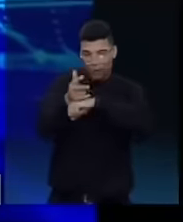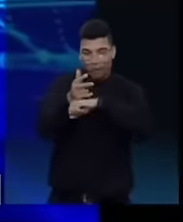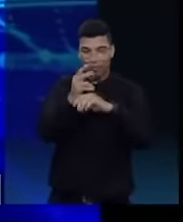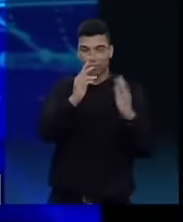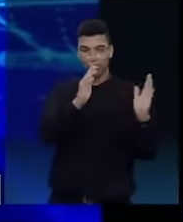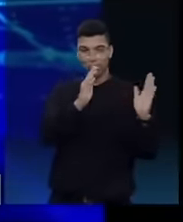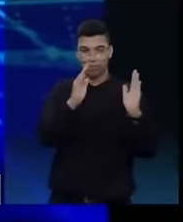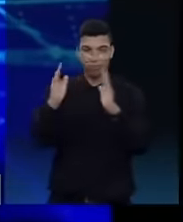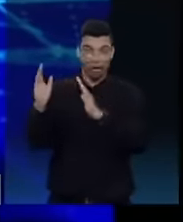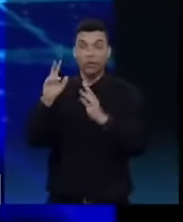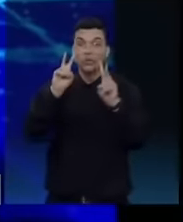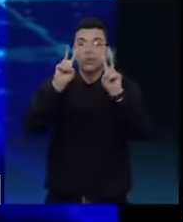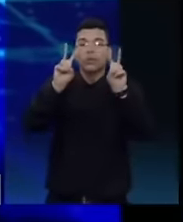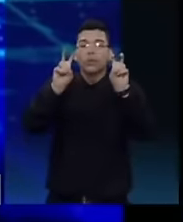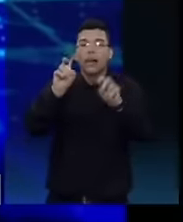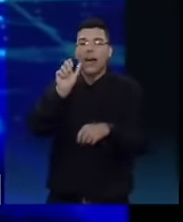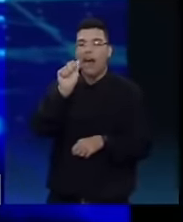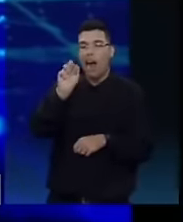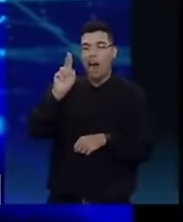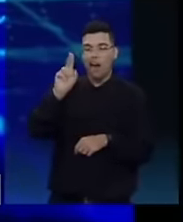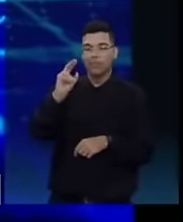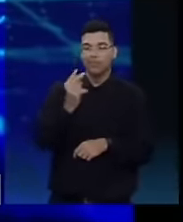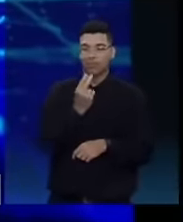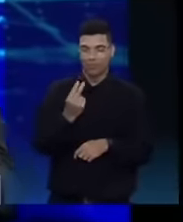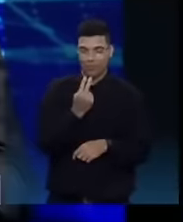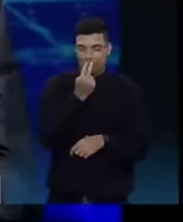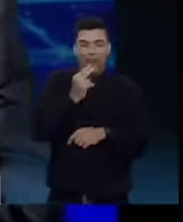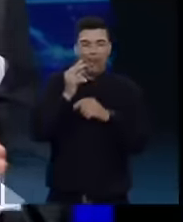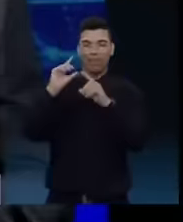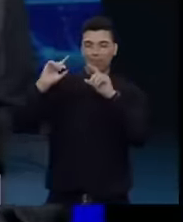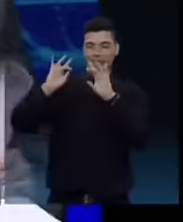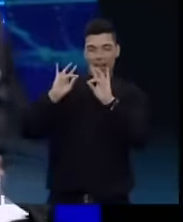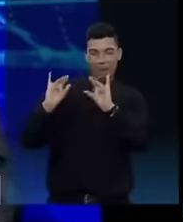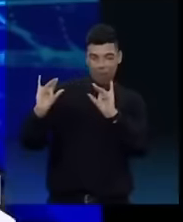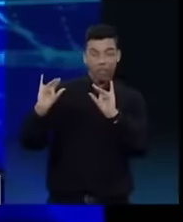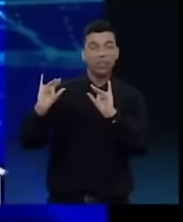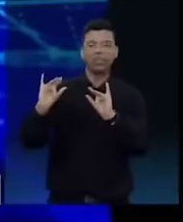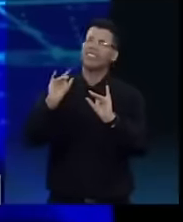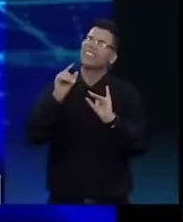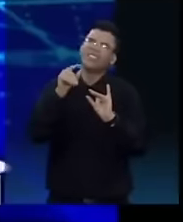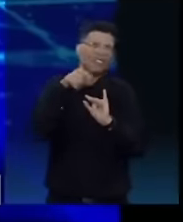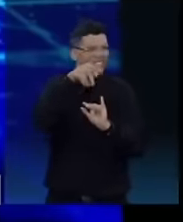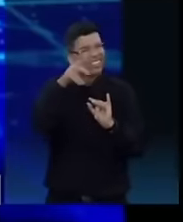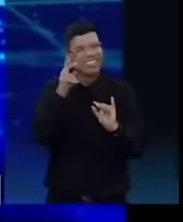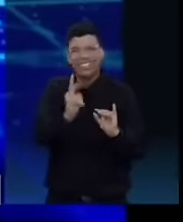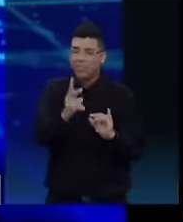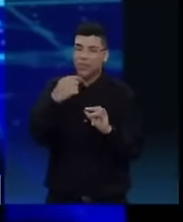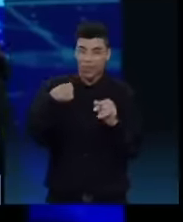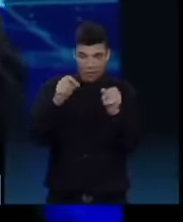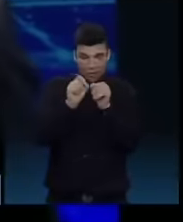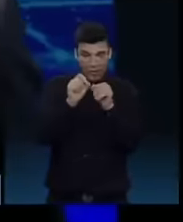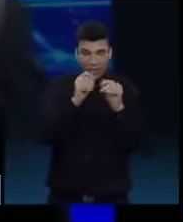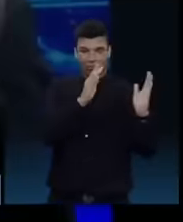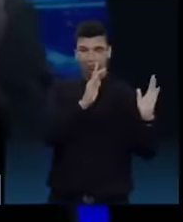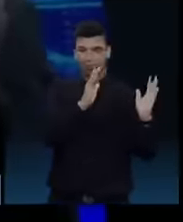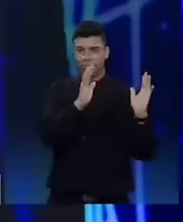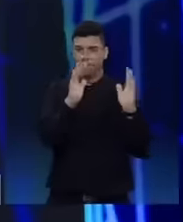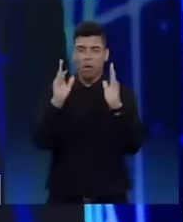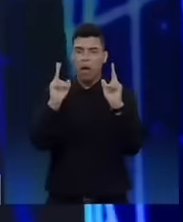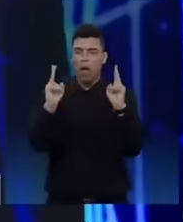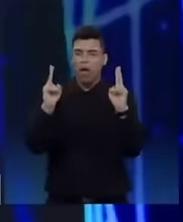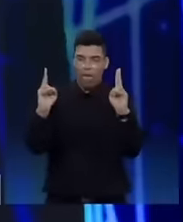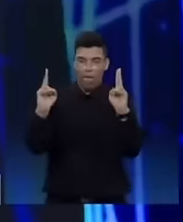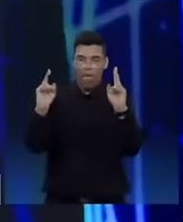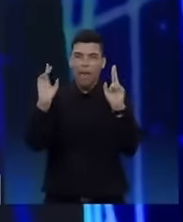falta de ar. Vocês são especialistas em pegar vídeos, filmes e cortar o pedaço que interessa para